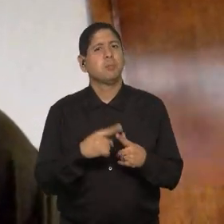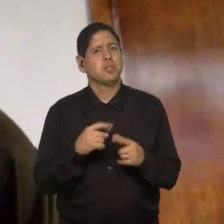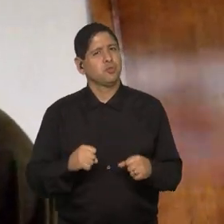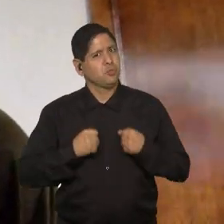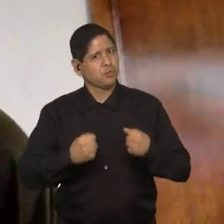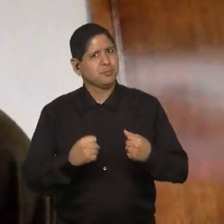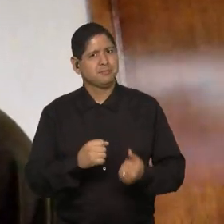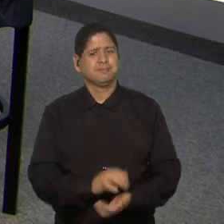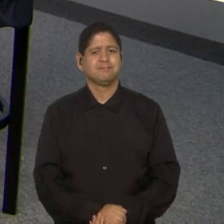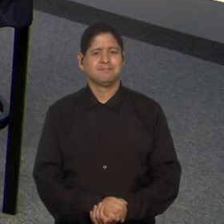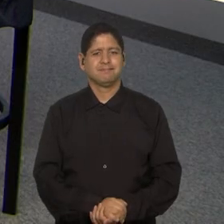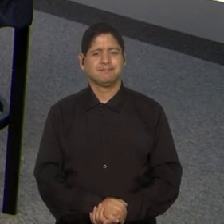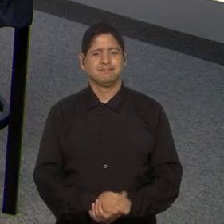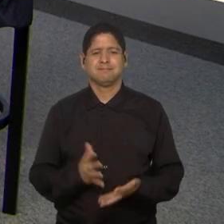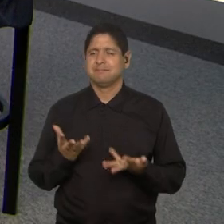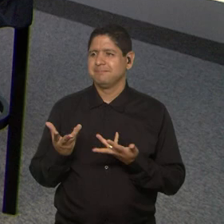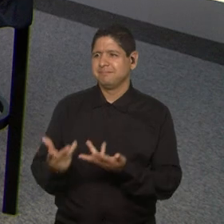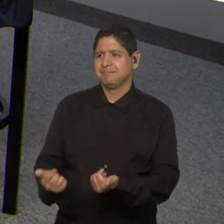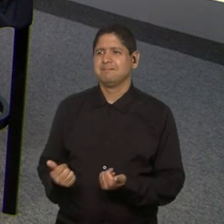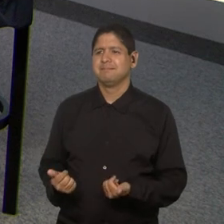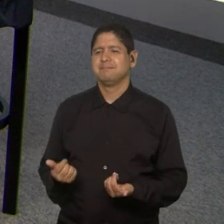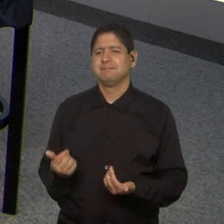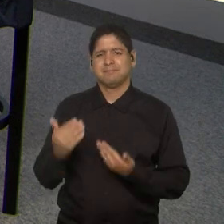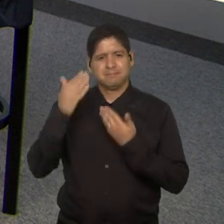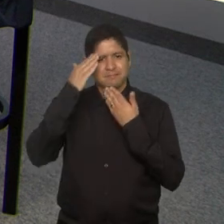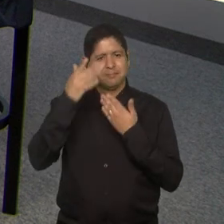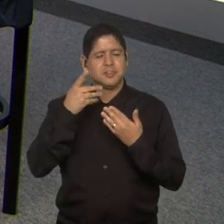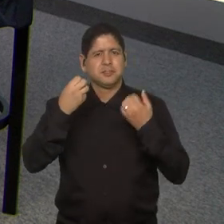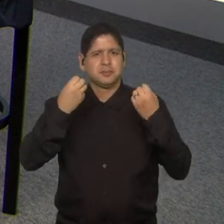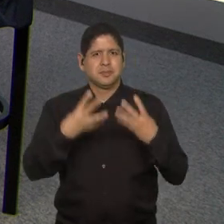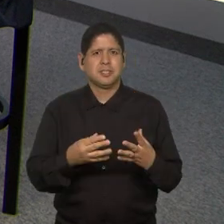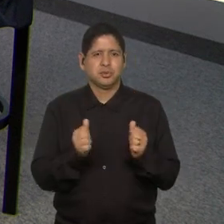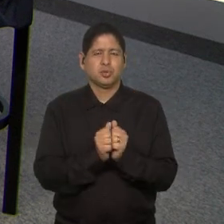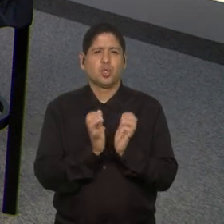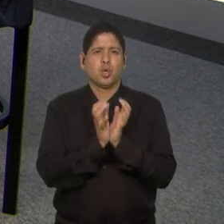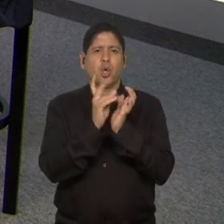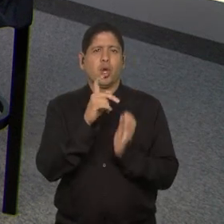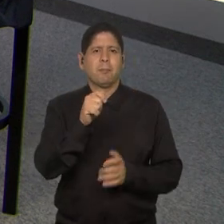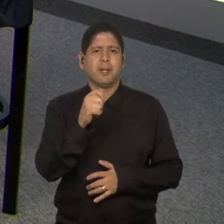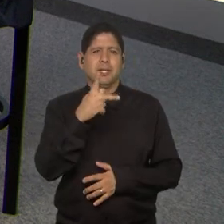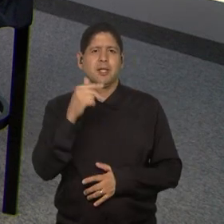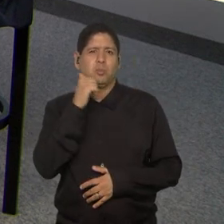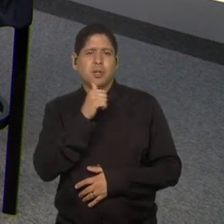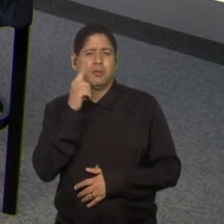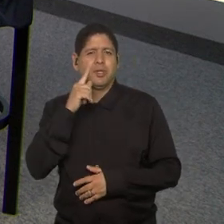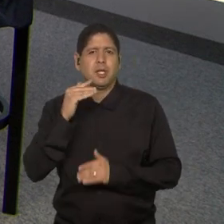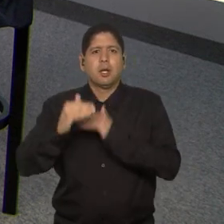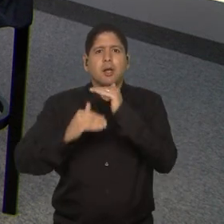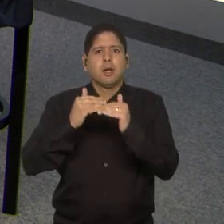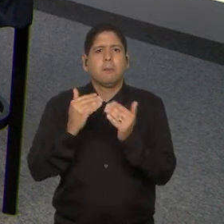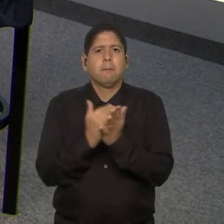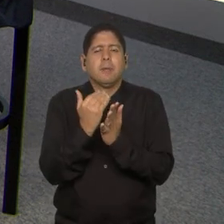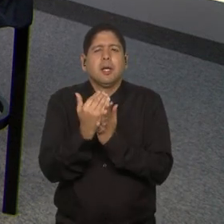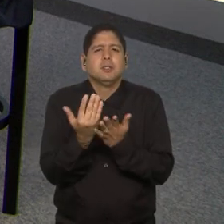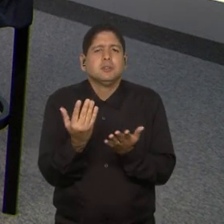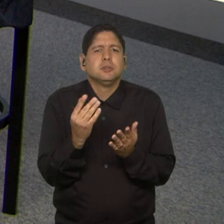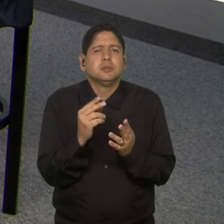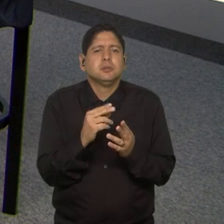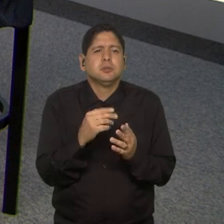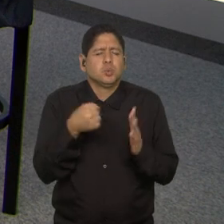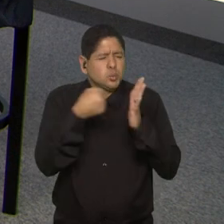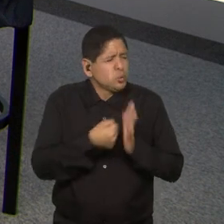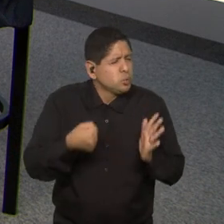tudo isso. Beleza. É isso. A gente sempre comenta aqui no Copa delas o quanto que o futebol feminino é muito permeado de